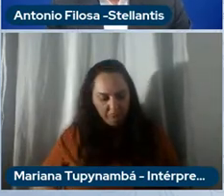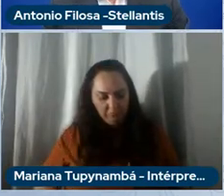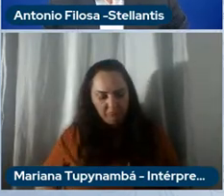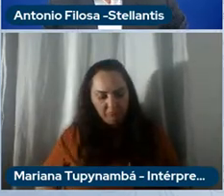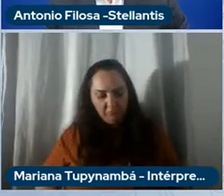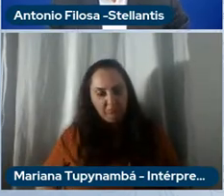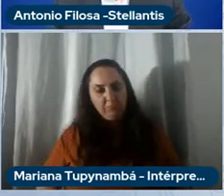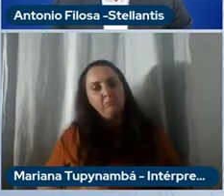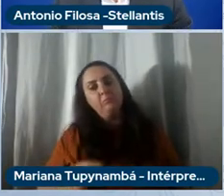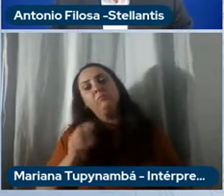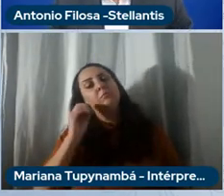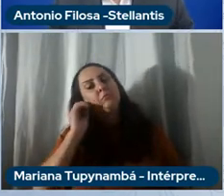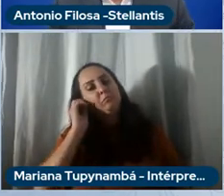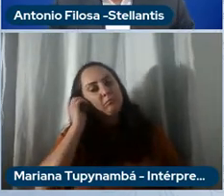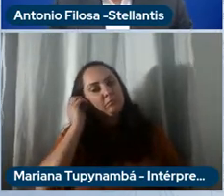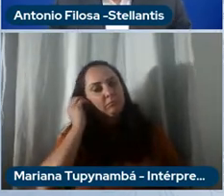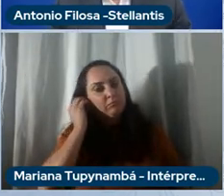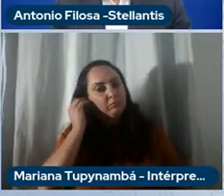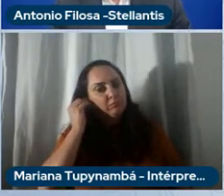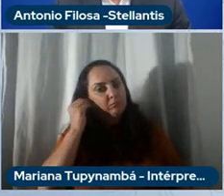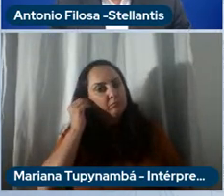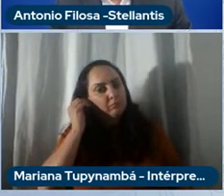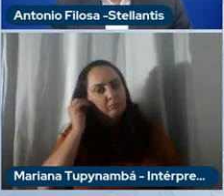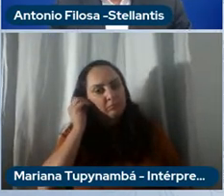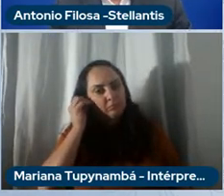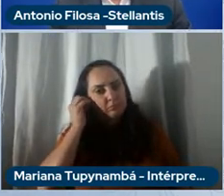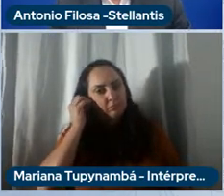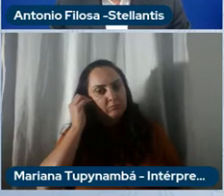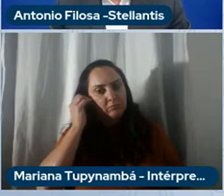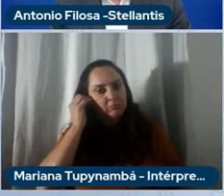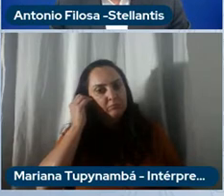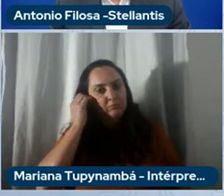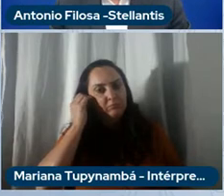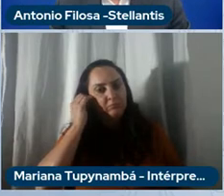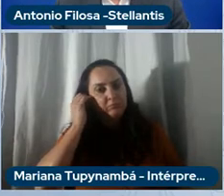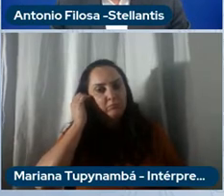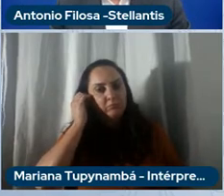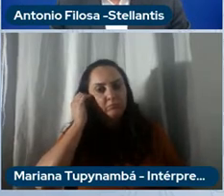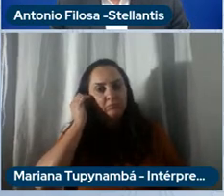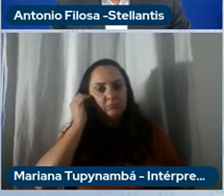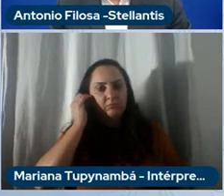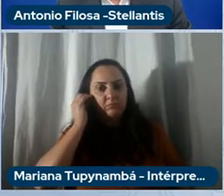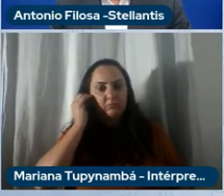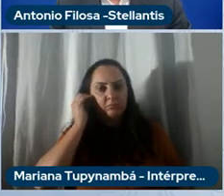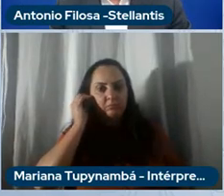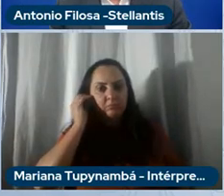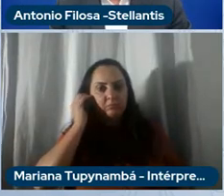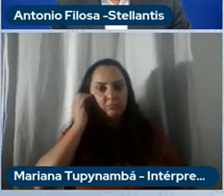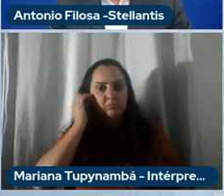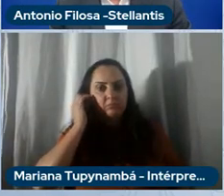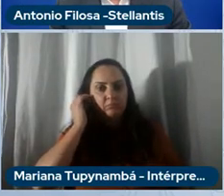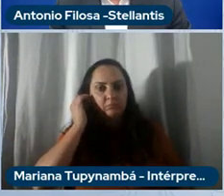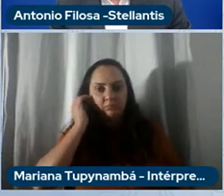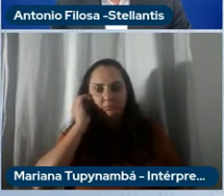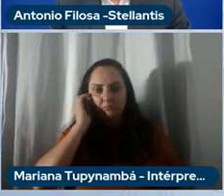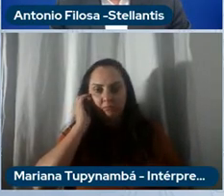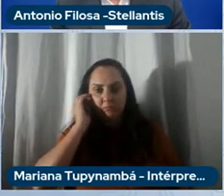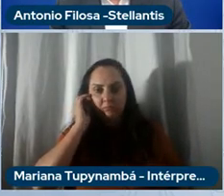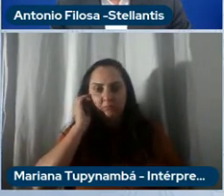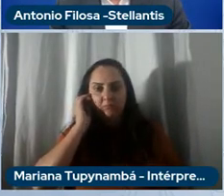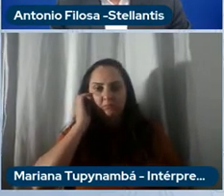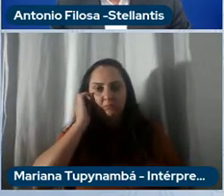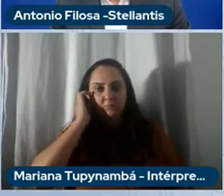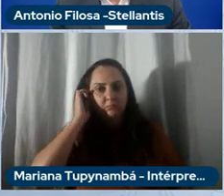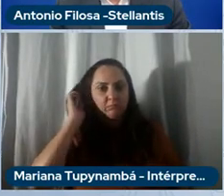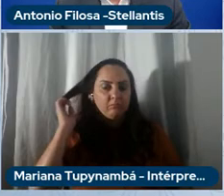as soluções são concebidas. E sabemos que juntos podemos criar um futuro Hoje é o